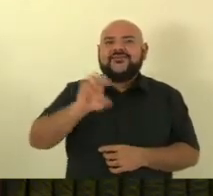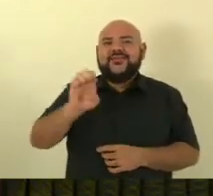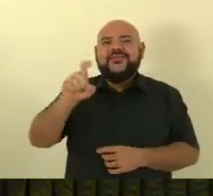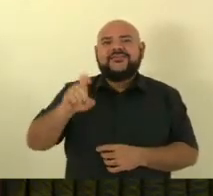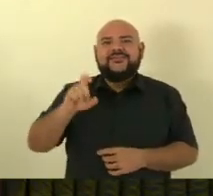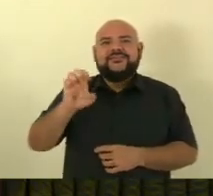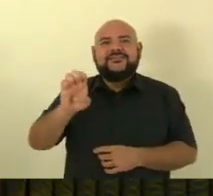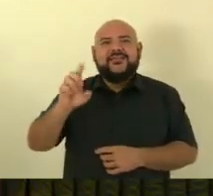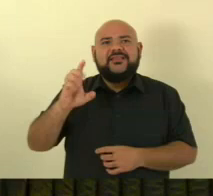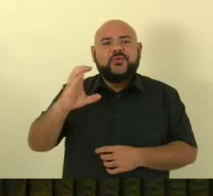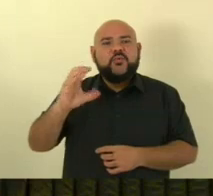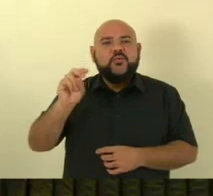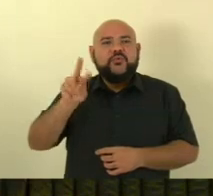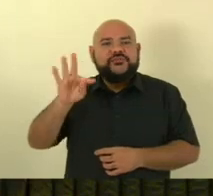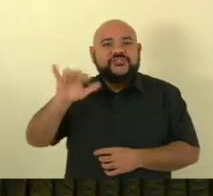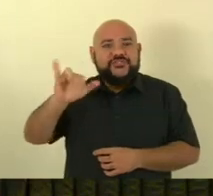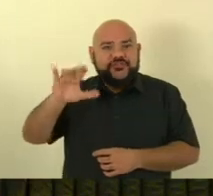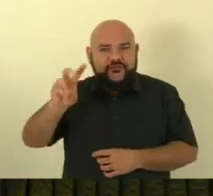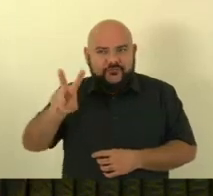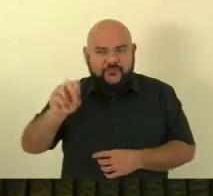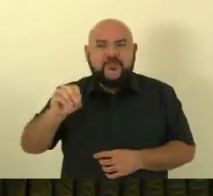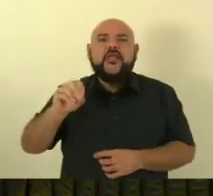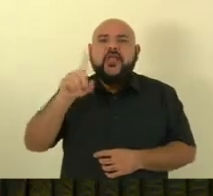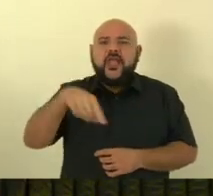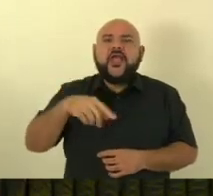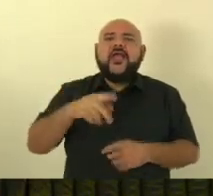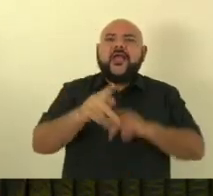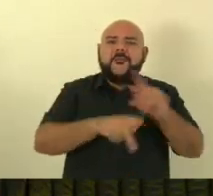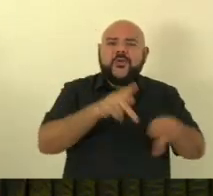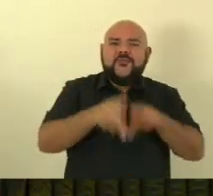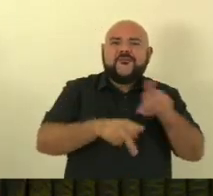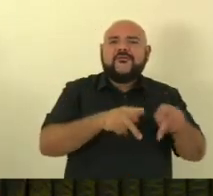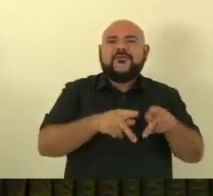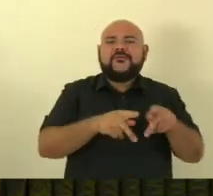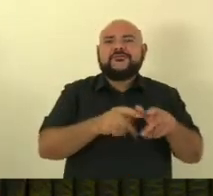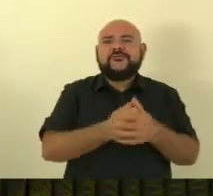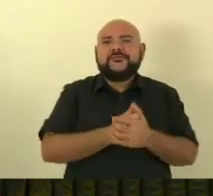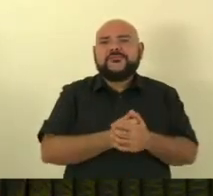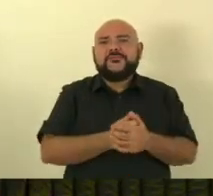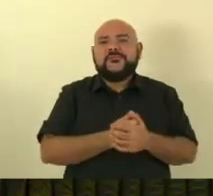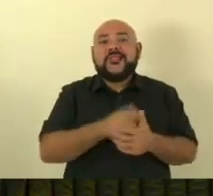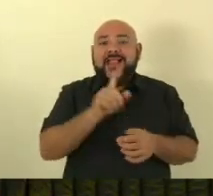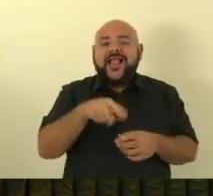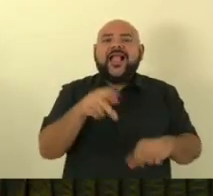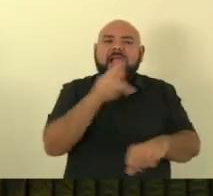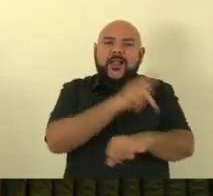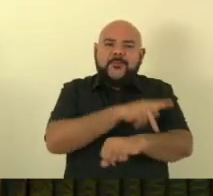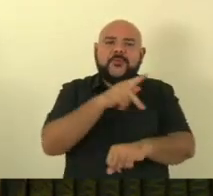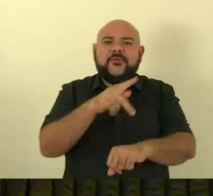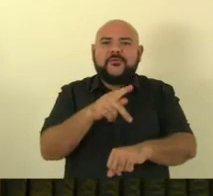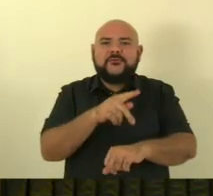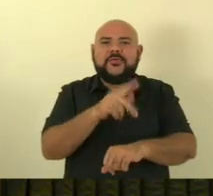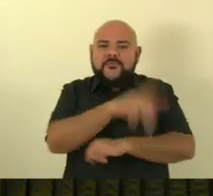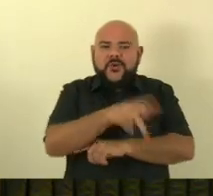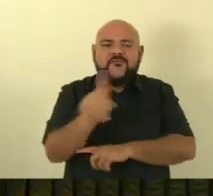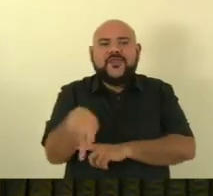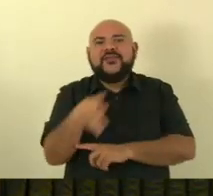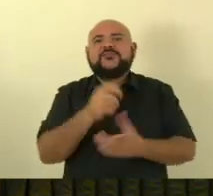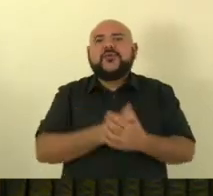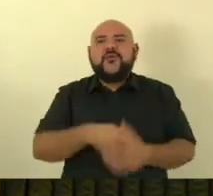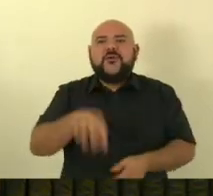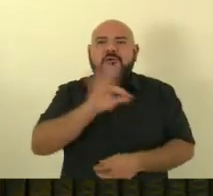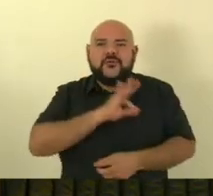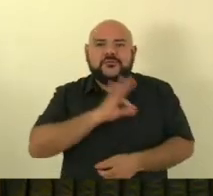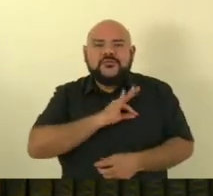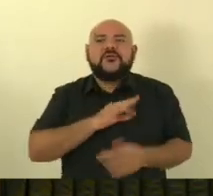os professores são os profissionais de saúde são os policiais militares bombeiros policiais civis pensionistas e que até o